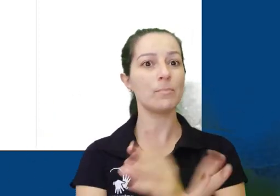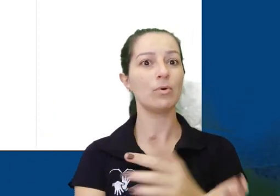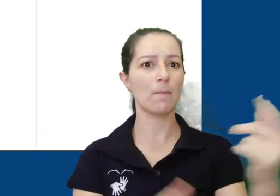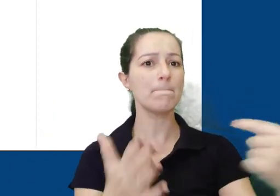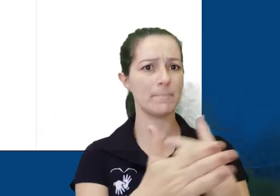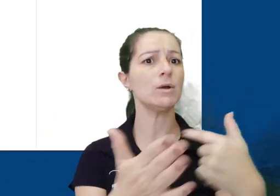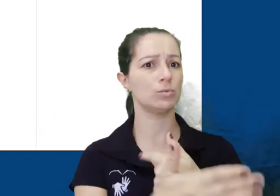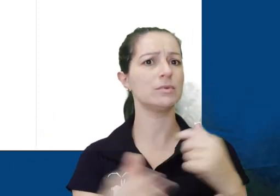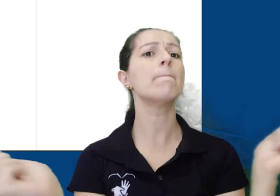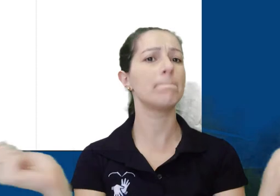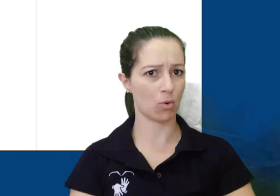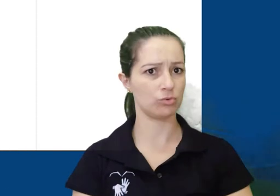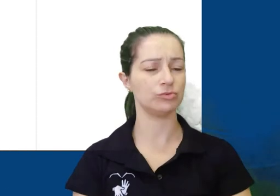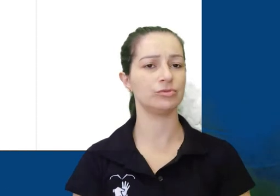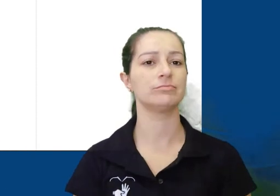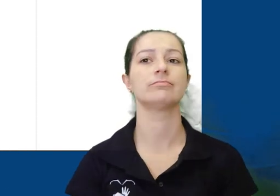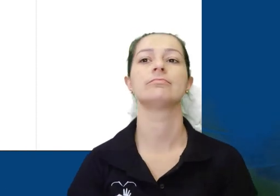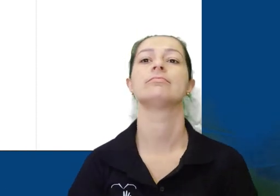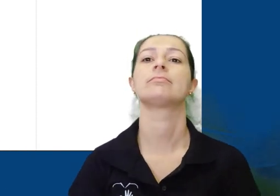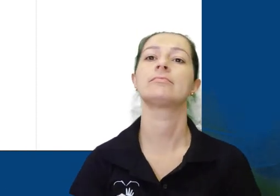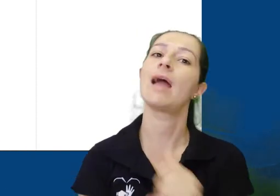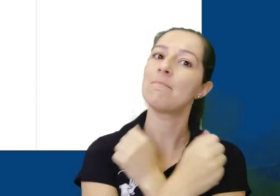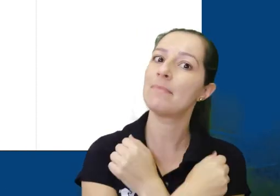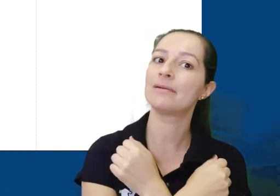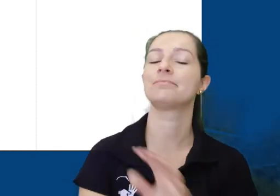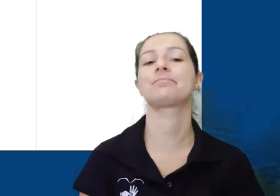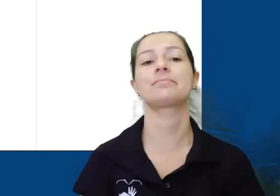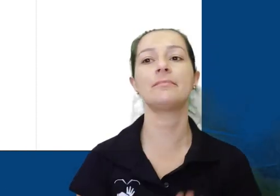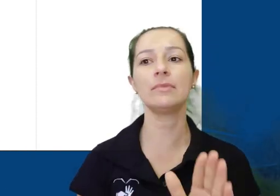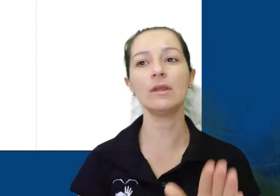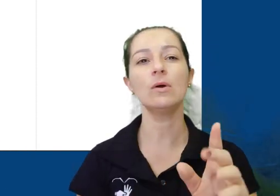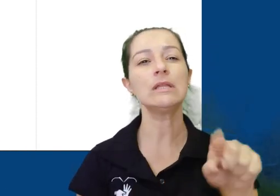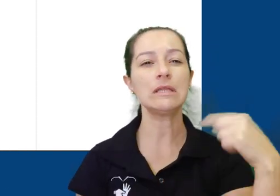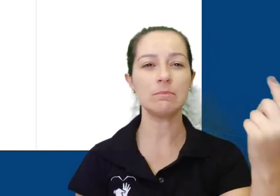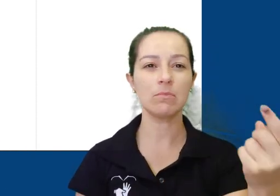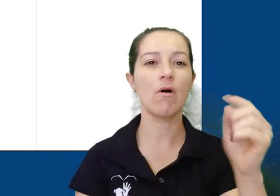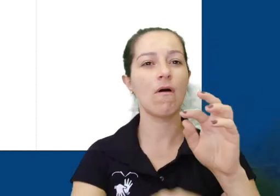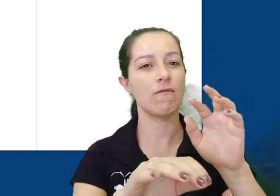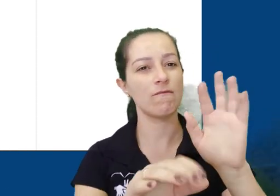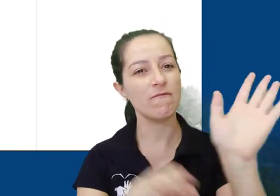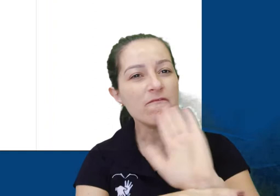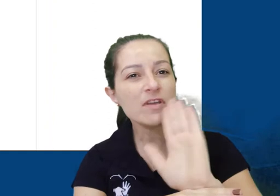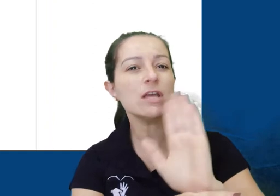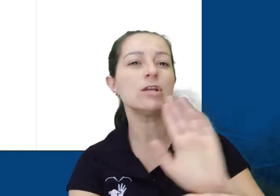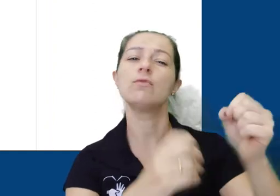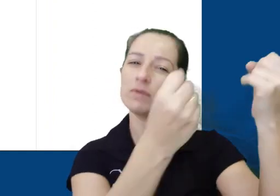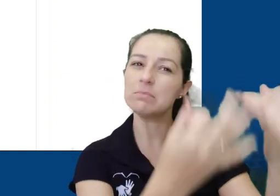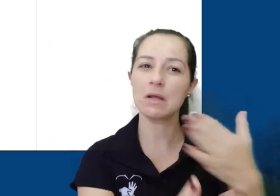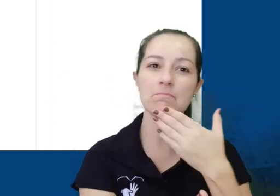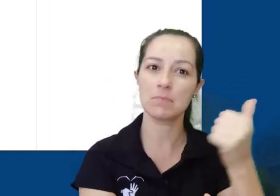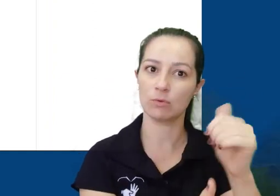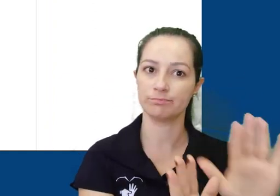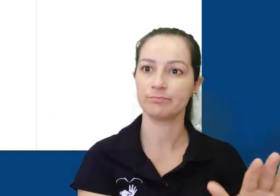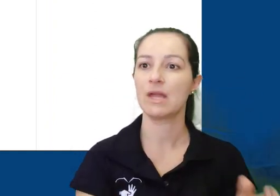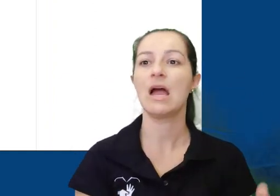estou à disposição. Ao longo desta semana, começarei a postar nossos primeiros materiais. Abraços! Nos próximos vídeos, vou dissecar com mais detalhes as